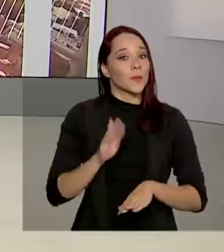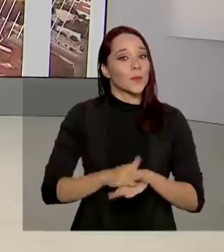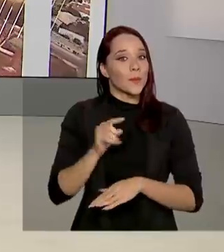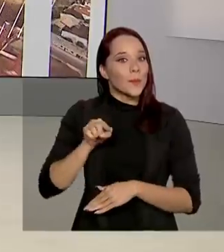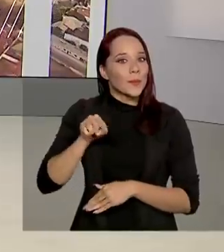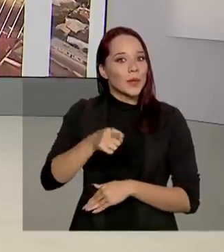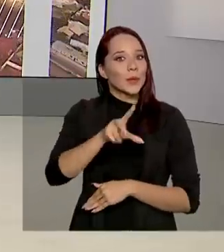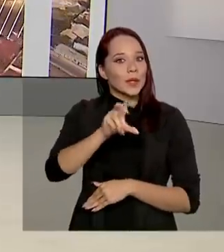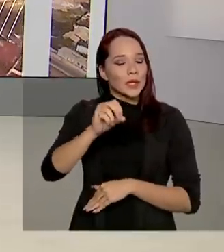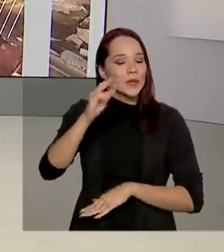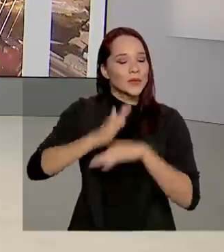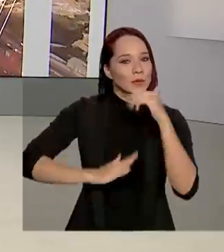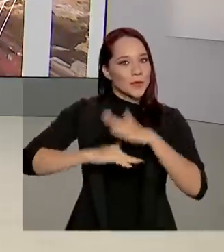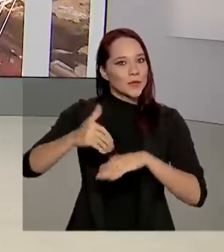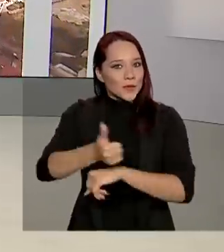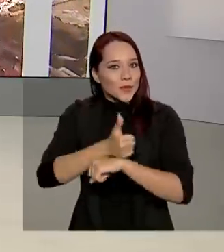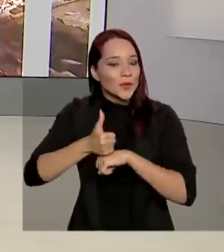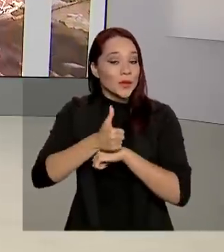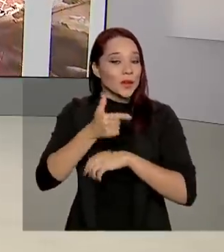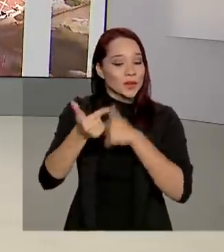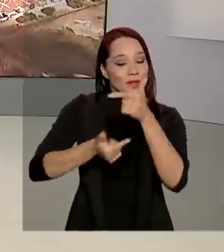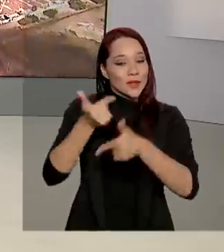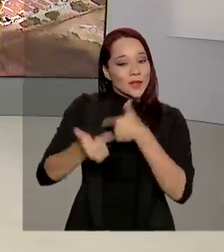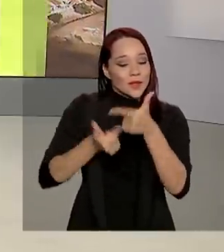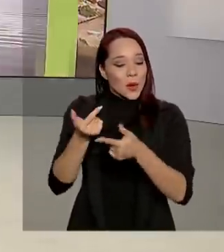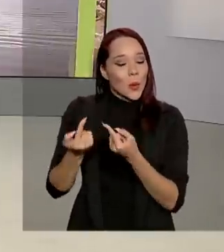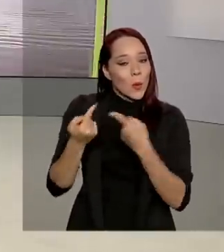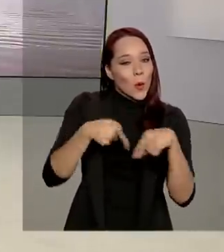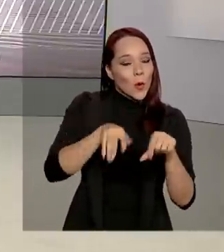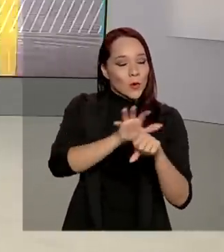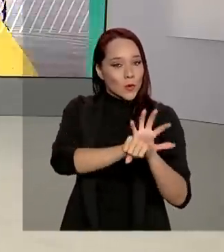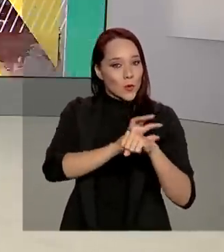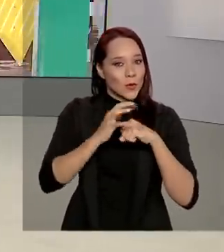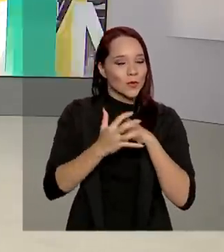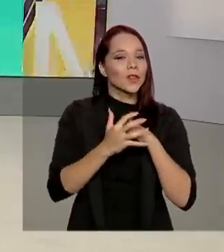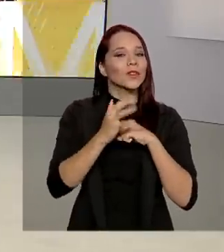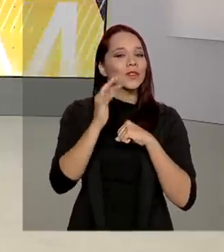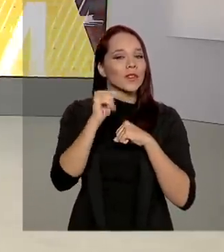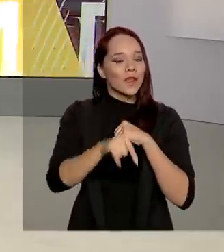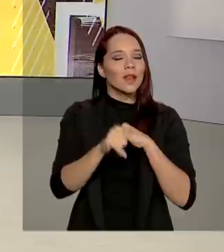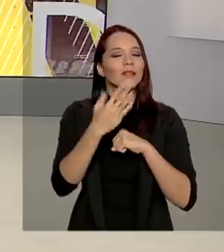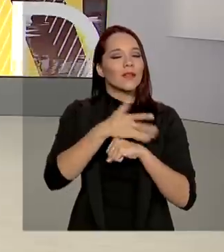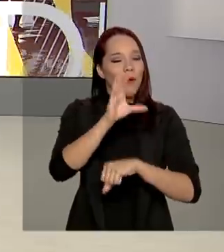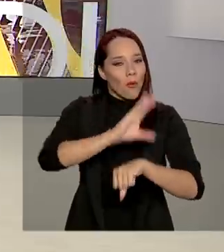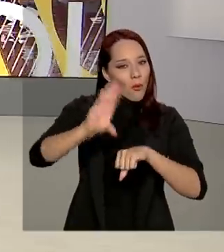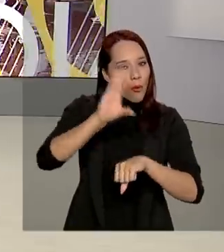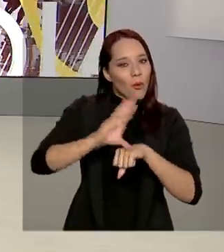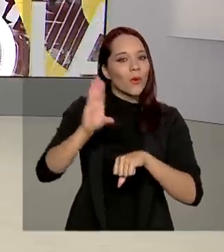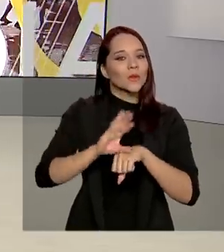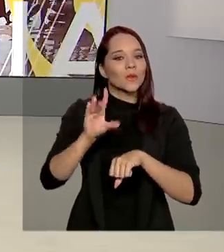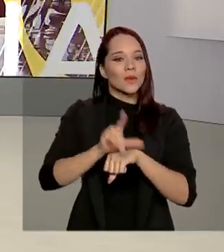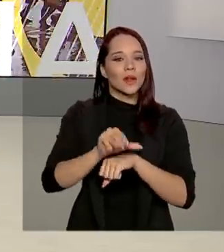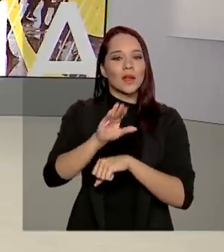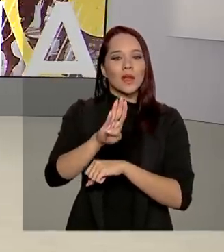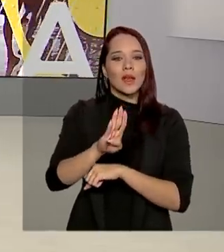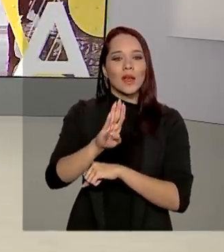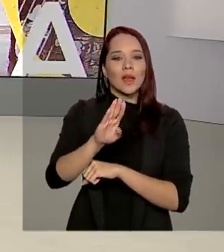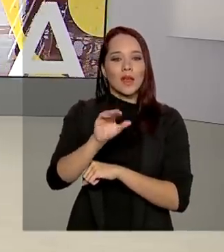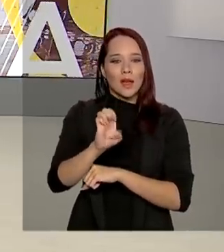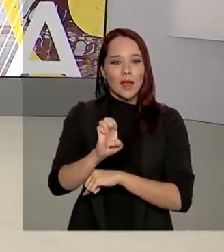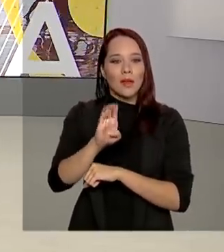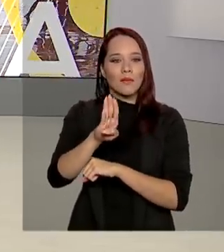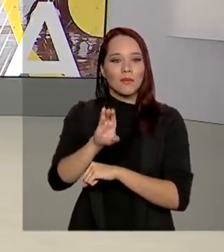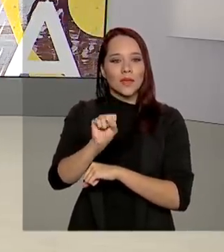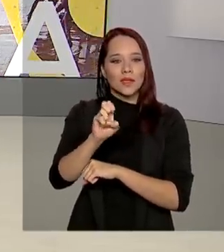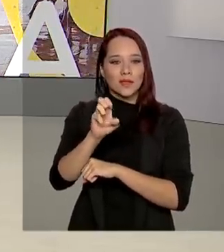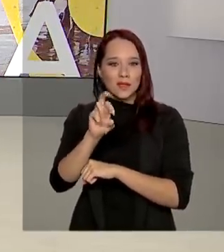.500 profissionais que atuam no combate à Covid-19 estão sendo capacitados pela rede EBSER. A